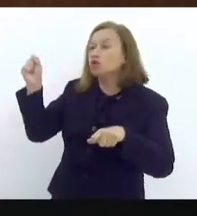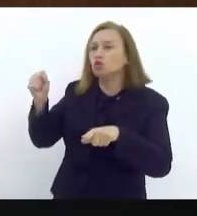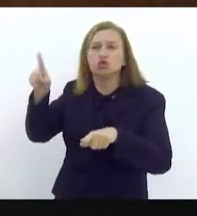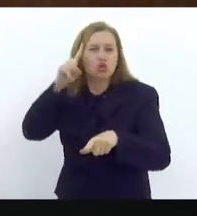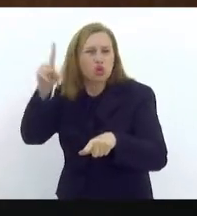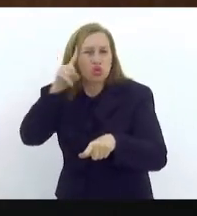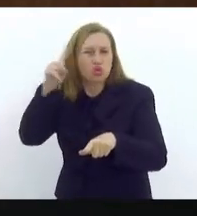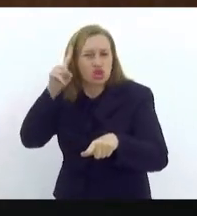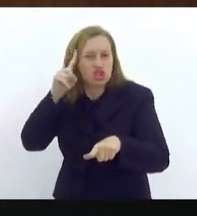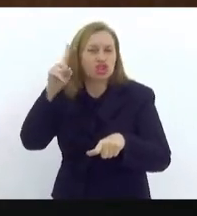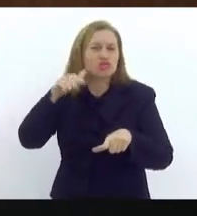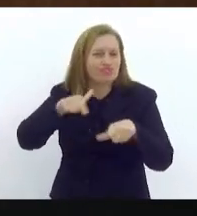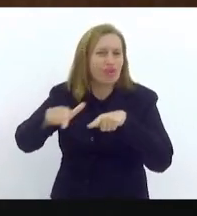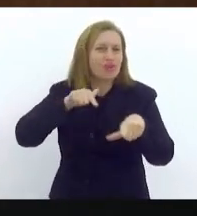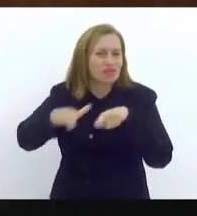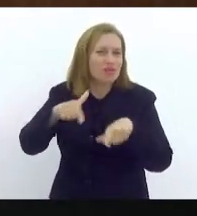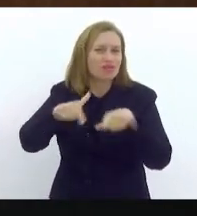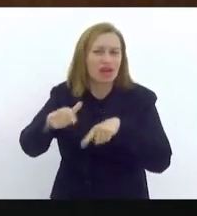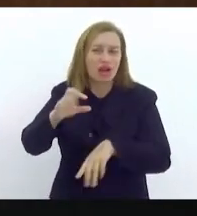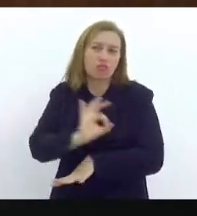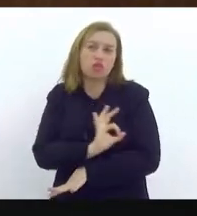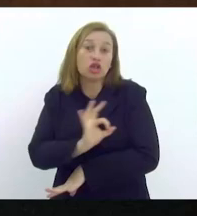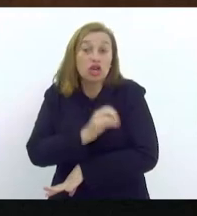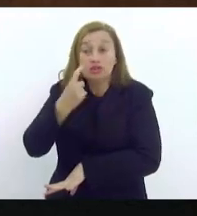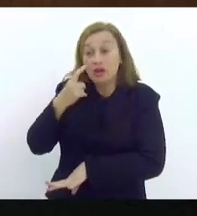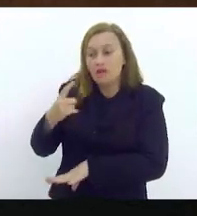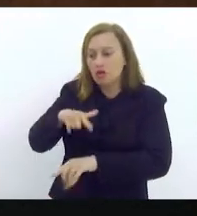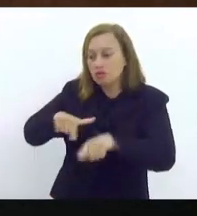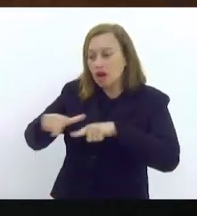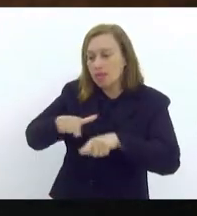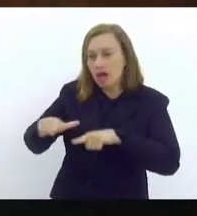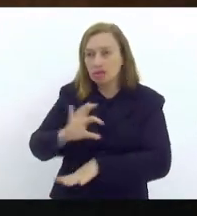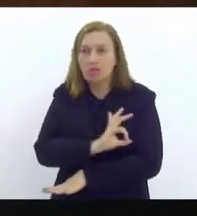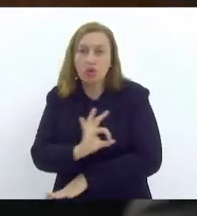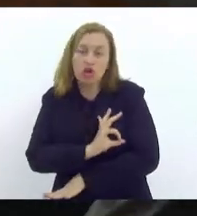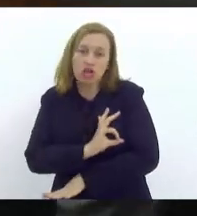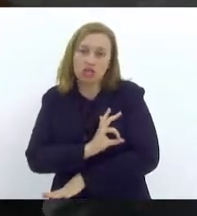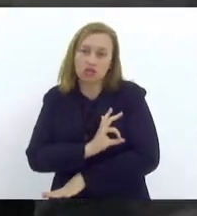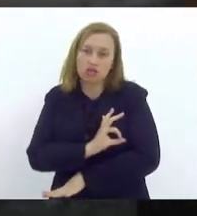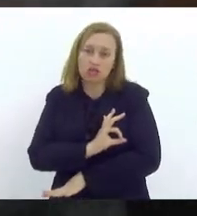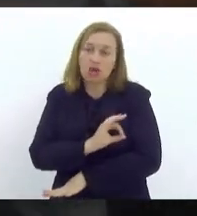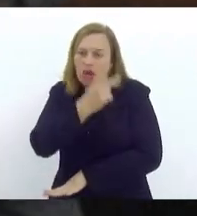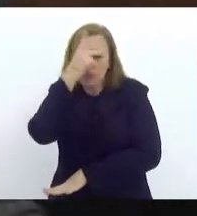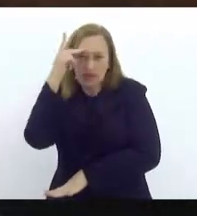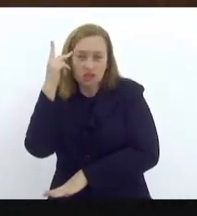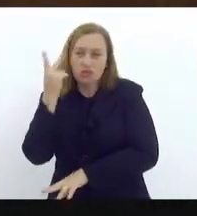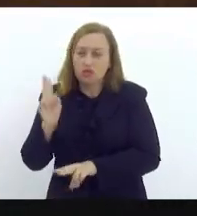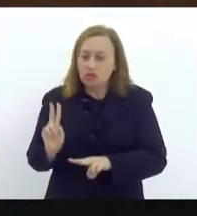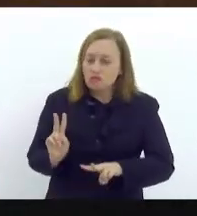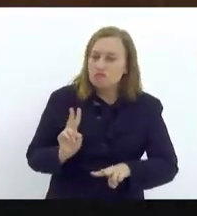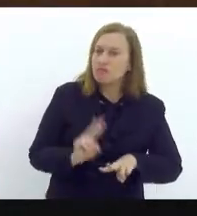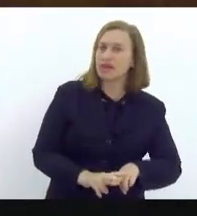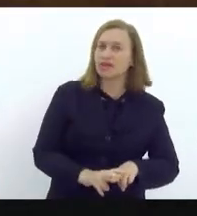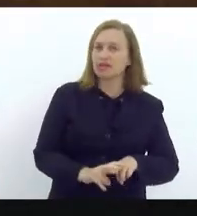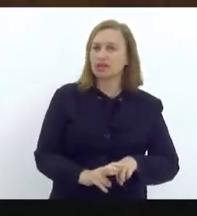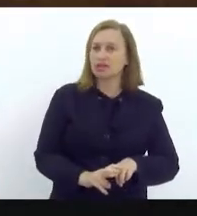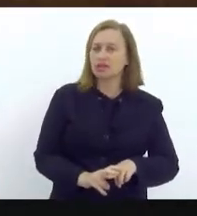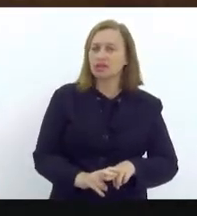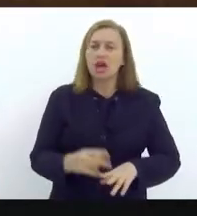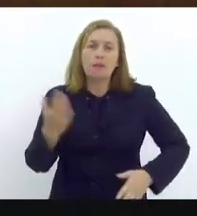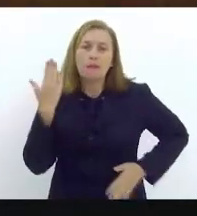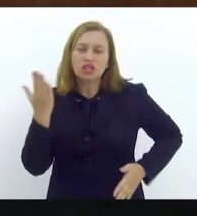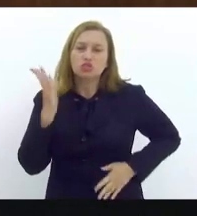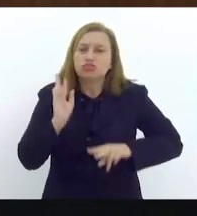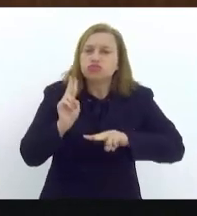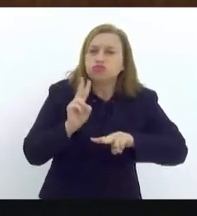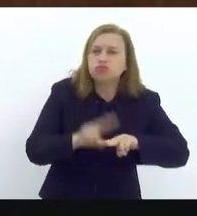os dias ligamos nossas televisões, e que você vê a operação, a operação, fuzil sendo presos, sendo apreendidos, traficantes sendo